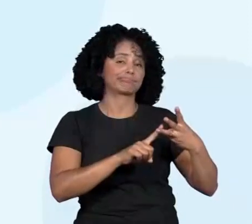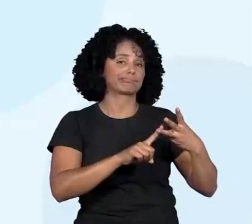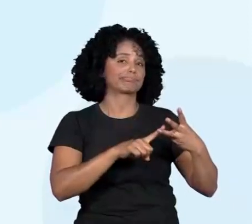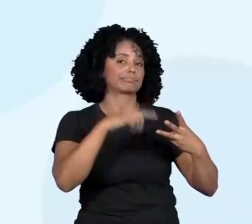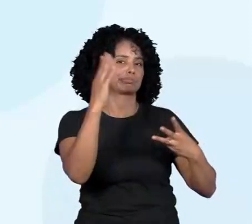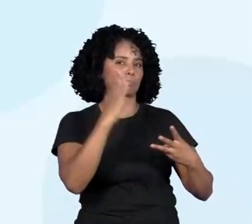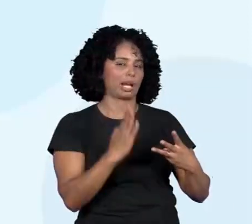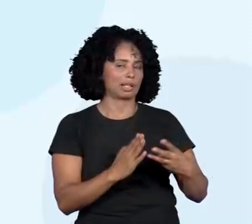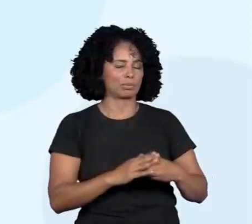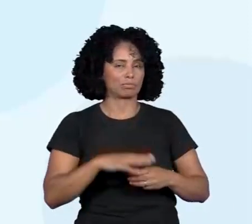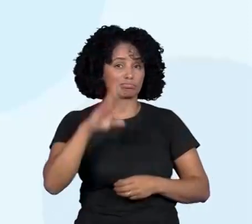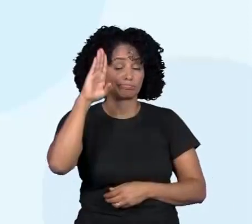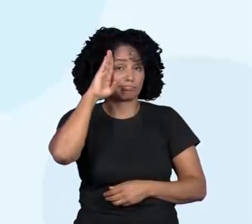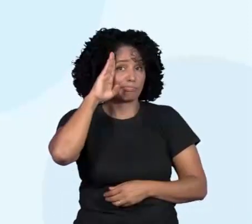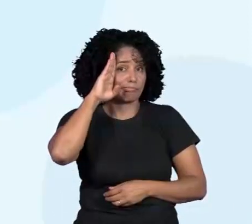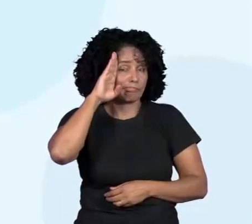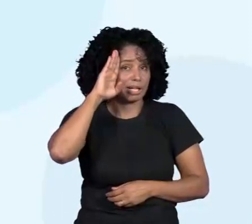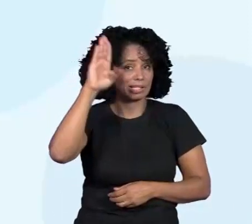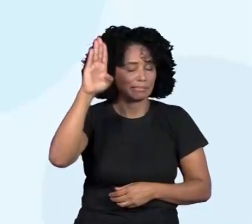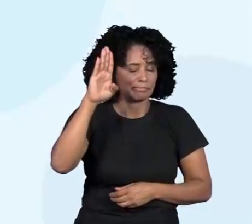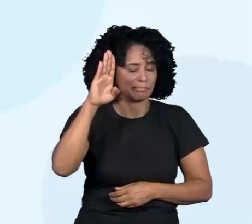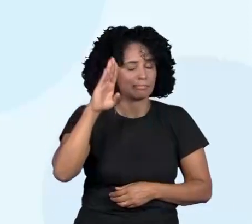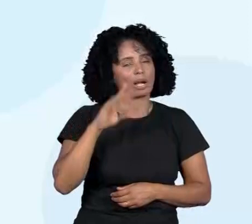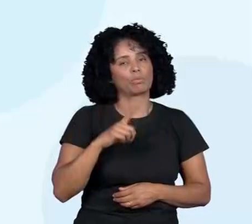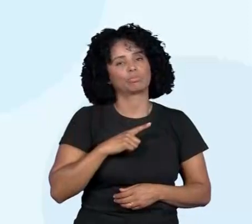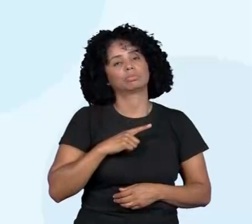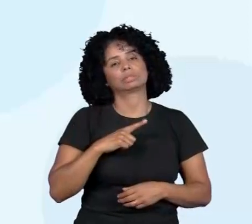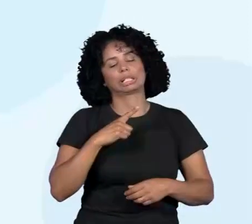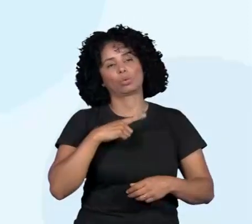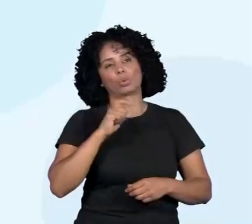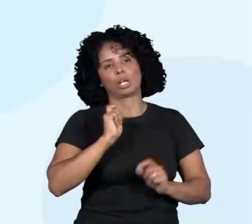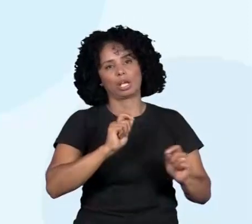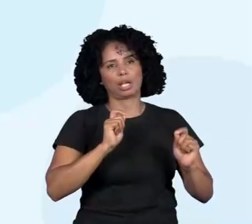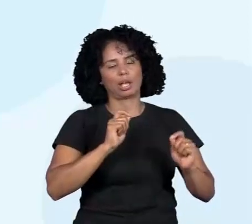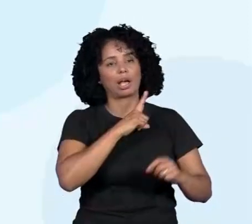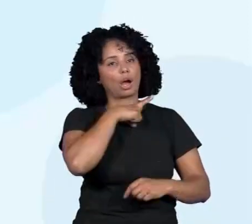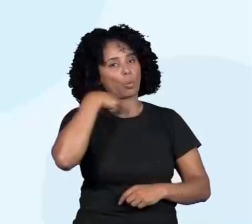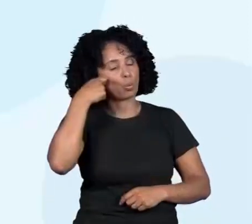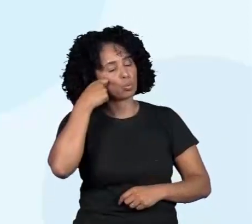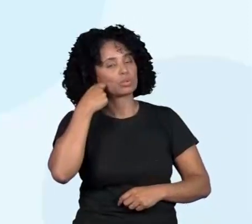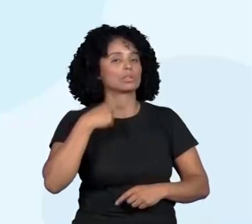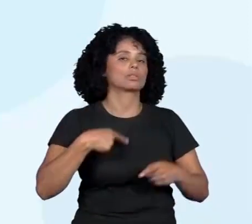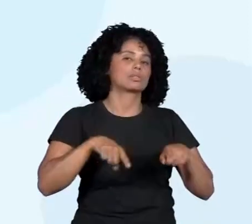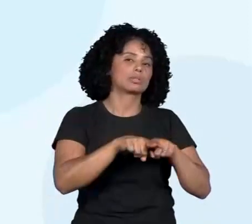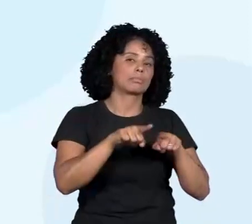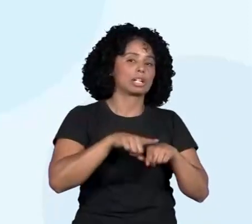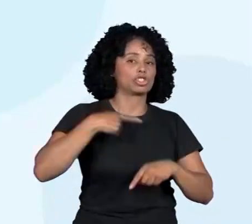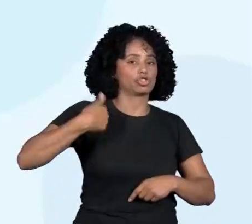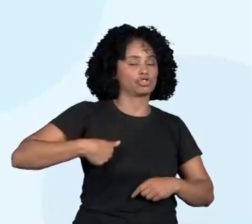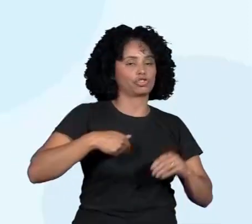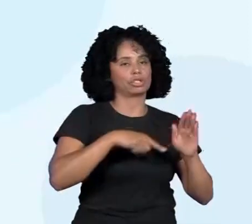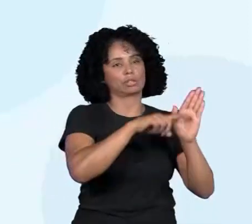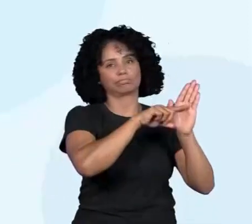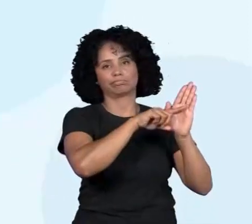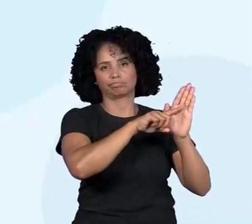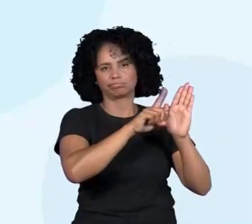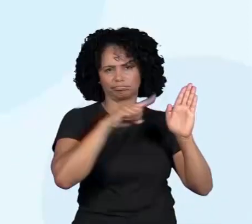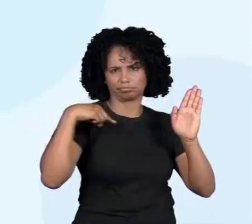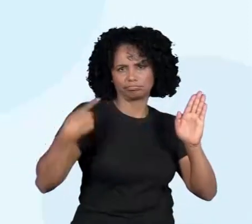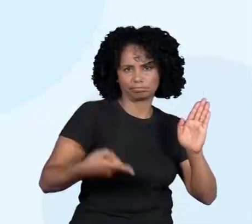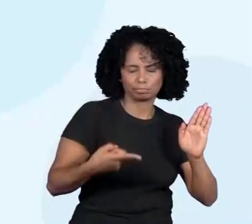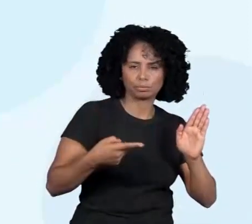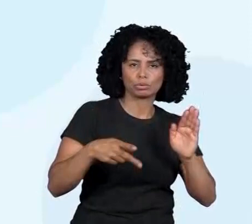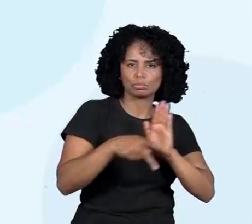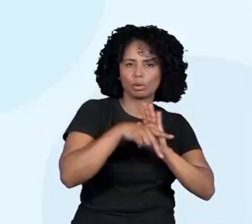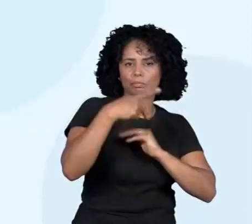hidráulico, estando atrás da Rússia e da China. Cerca de 90% da energia elétrica gerada no país